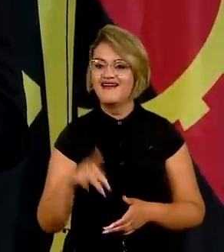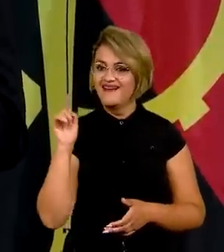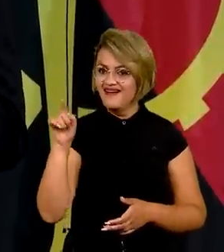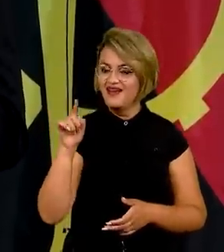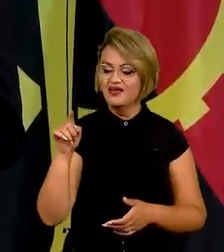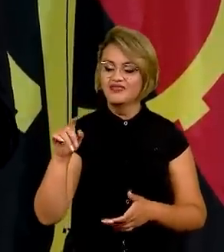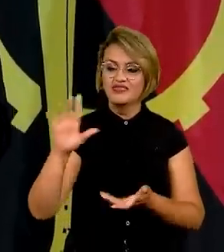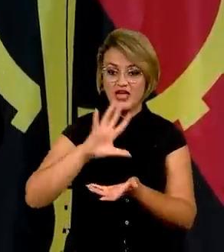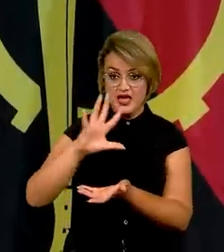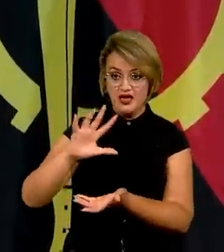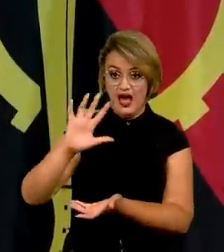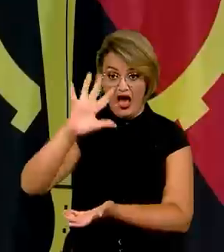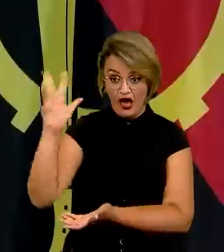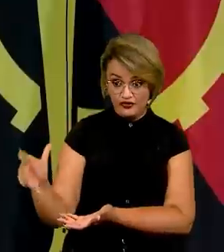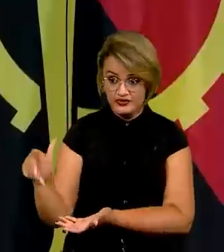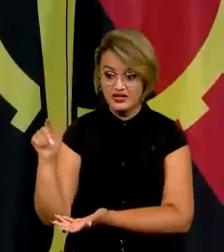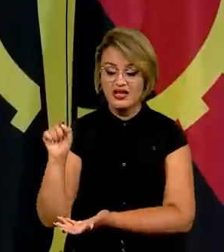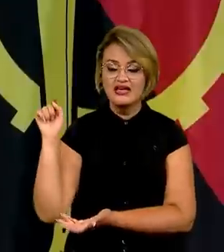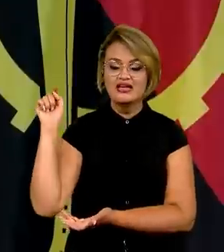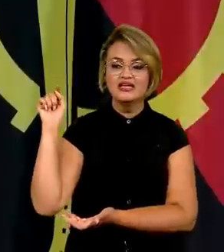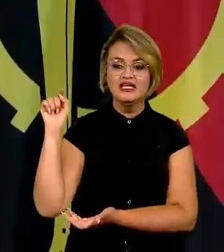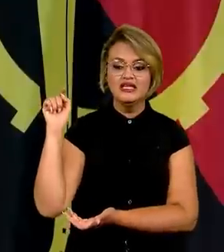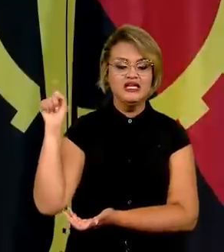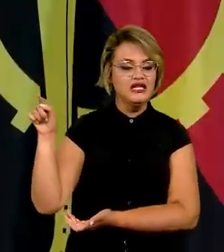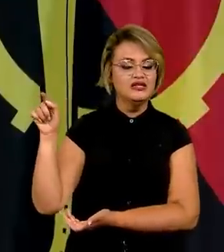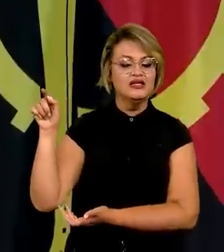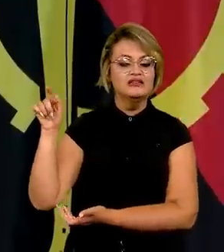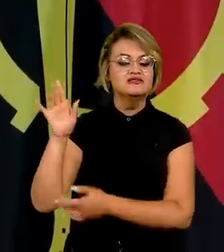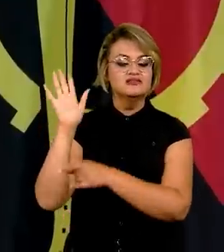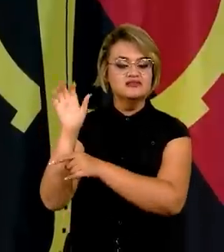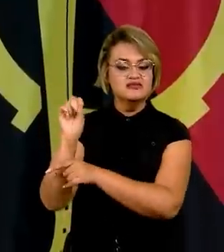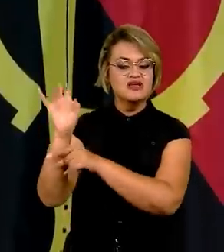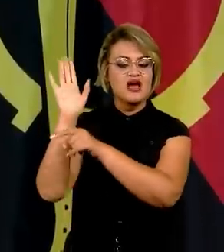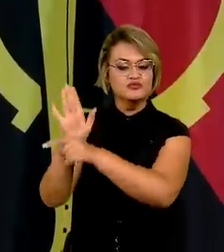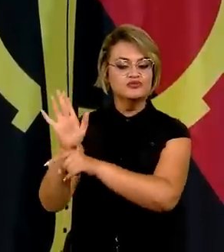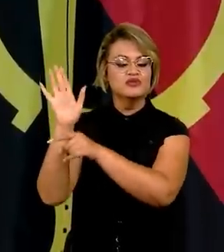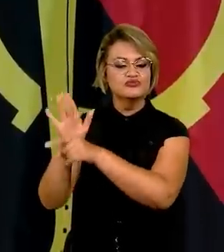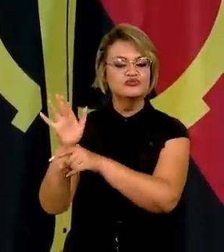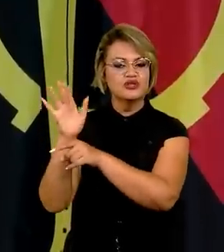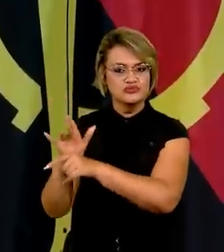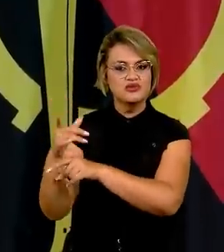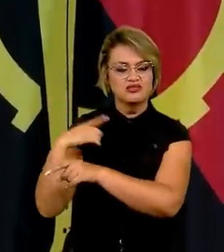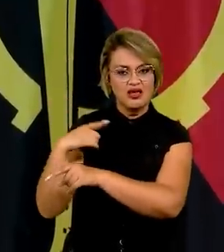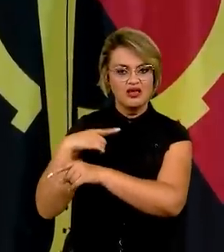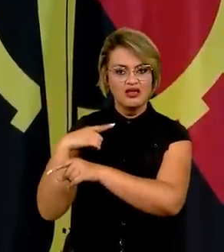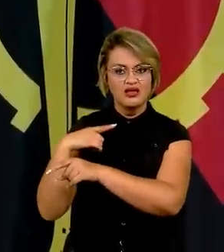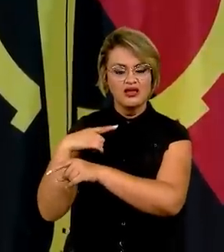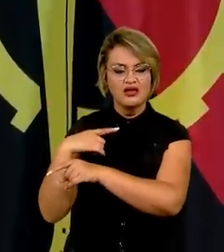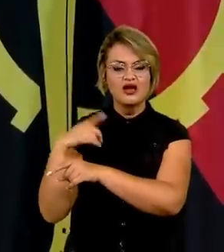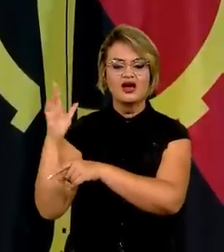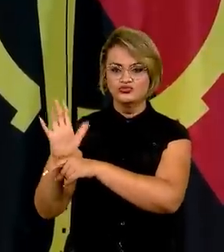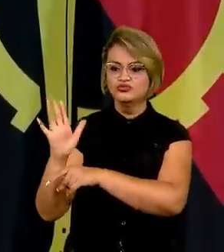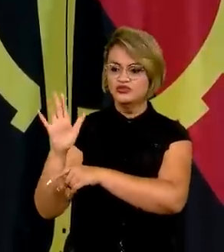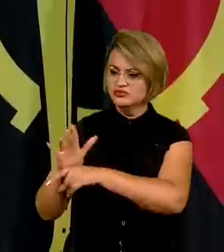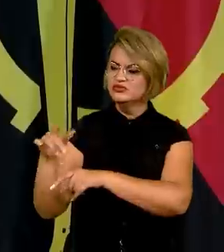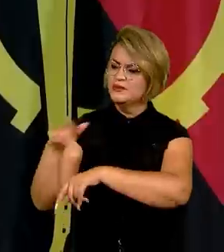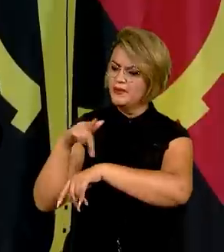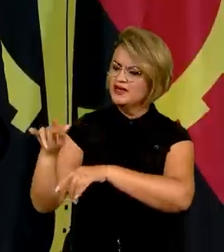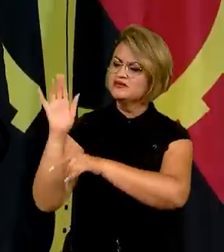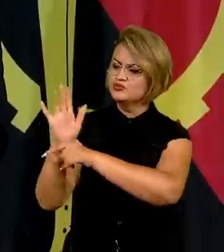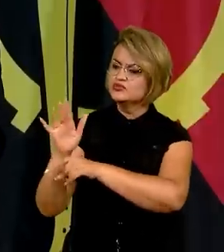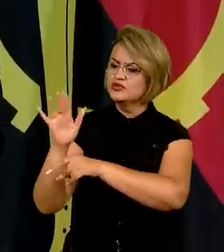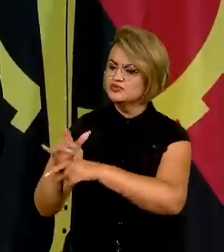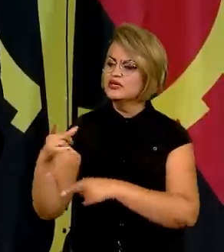que, é um continente que na medida que receba ajudas dos fundos internacionais e dos países ricos